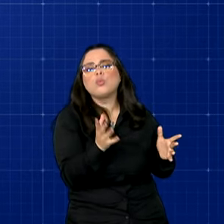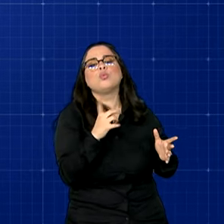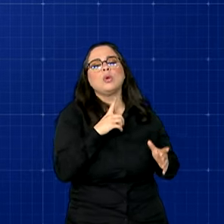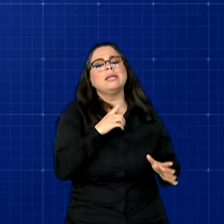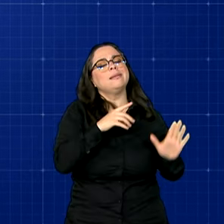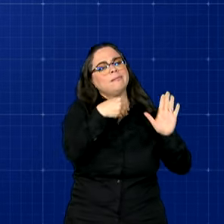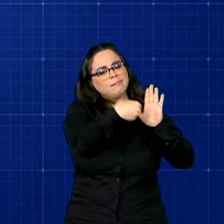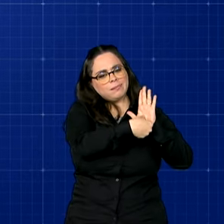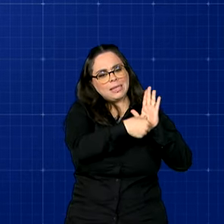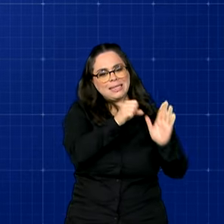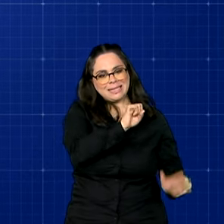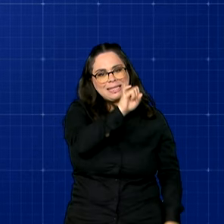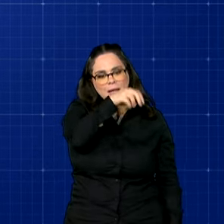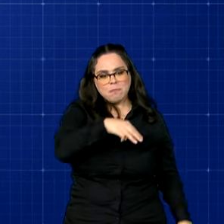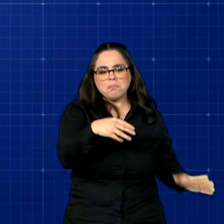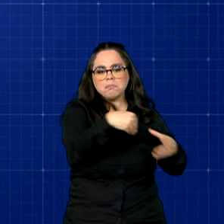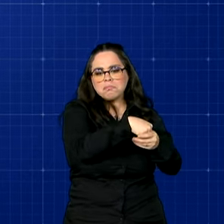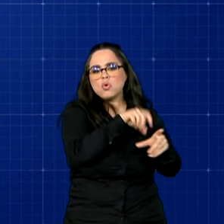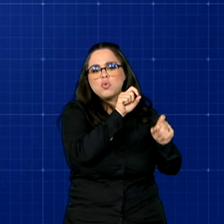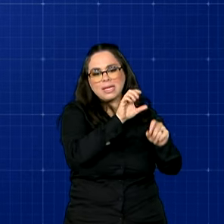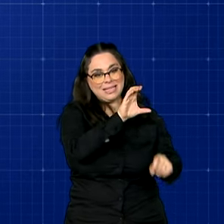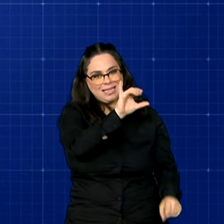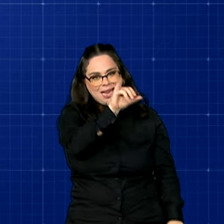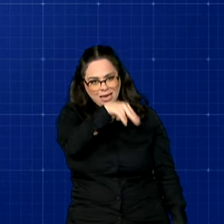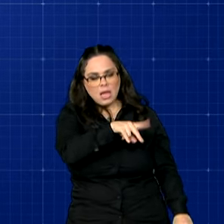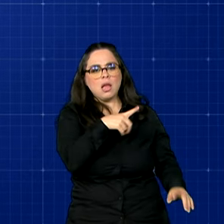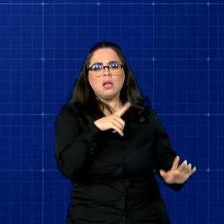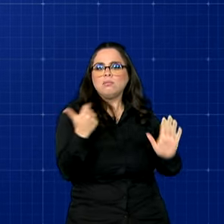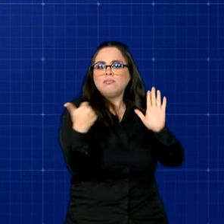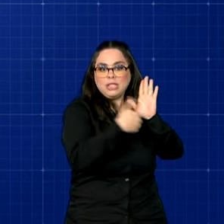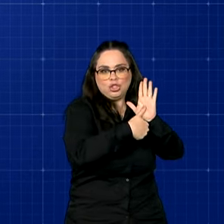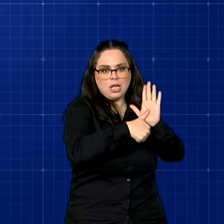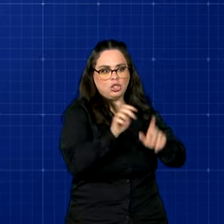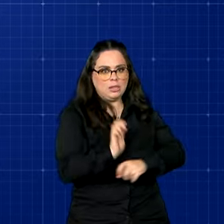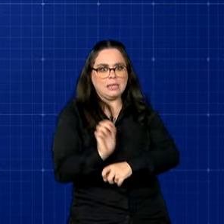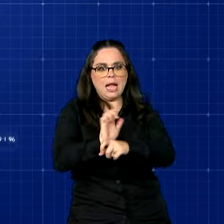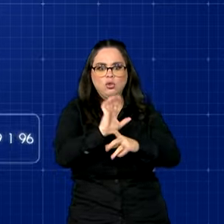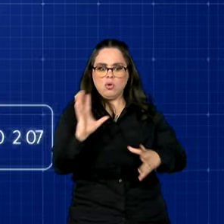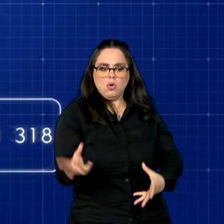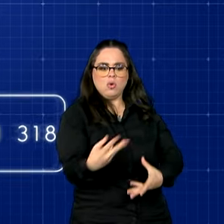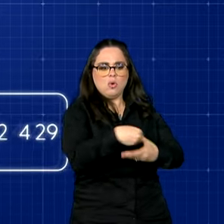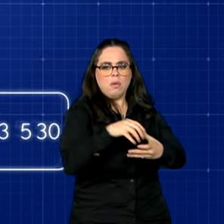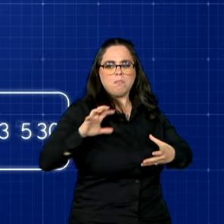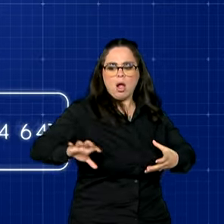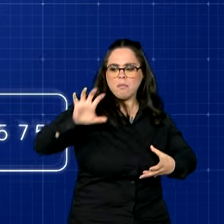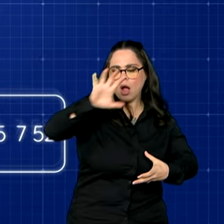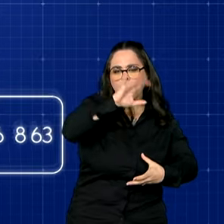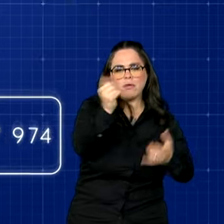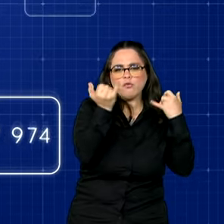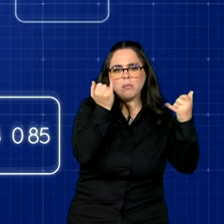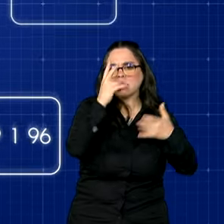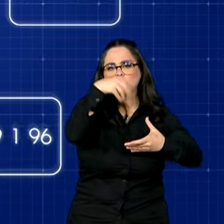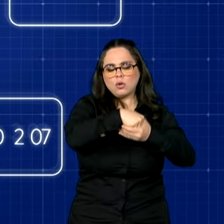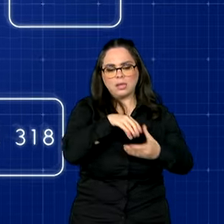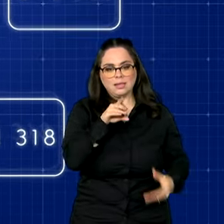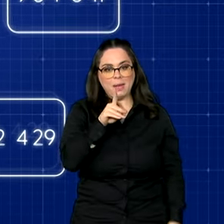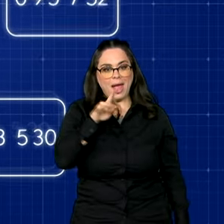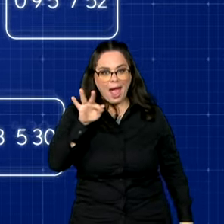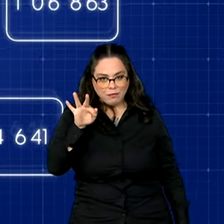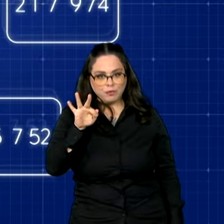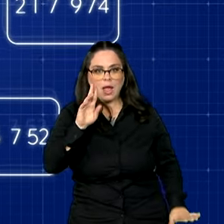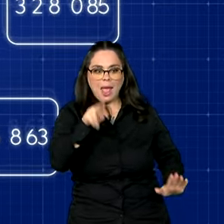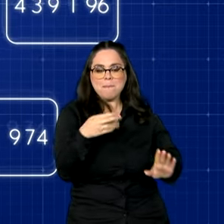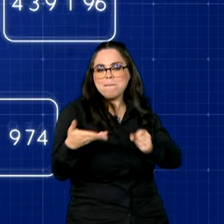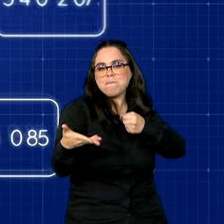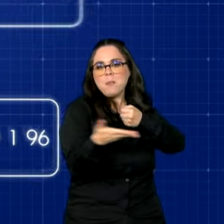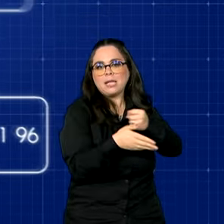SIM chega para substituir as identidades estaduais e oferece a unificação dos dados, utilizando o CPF como